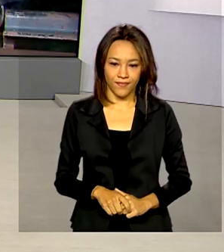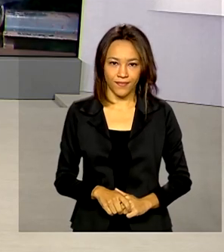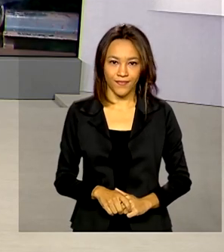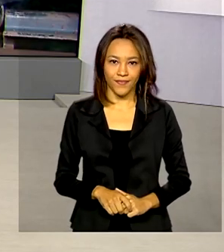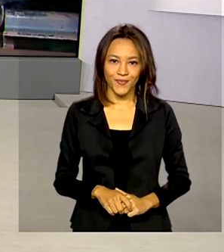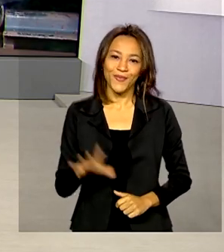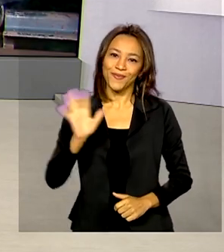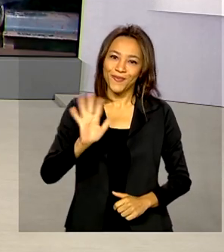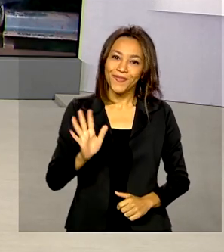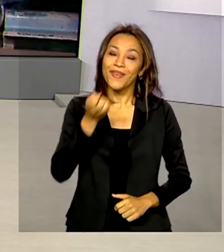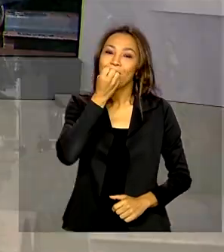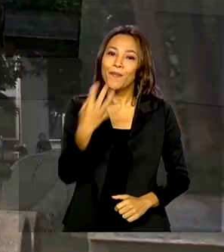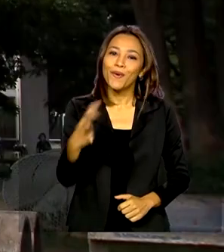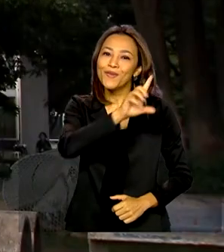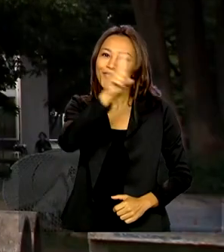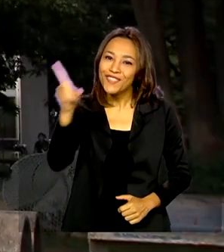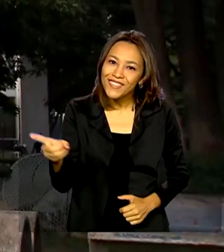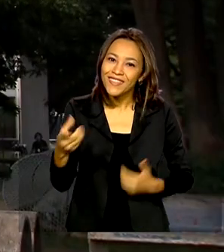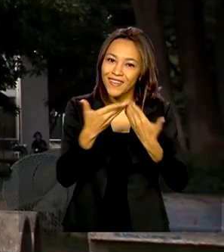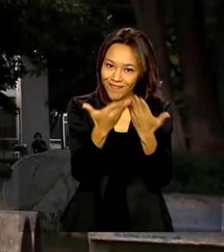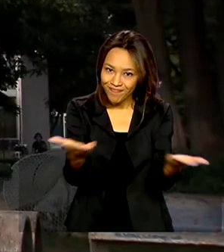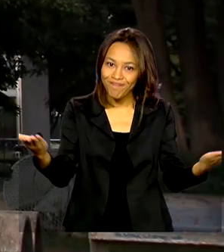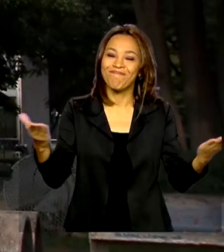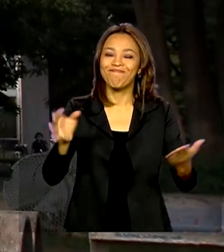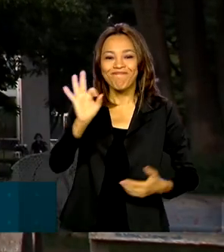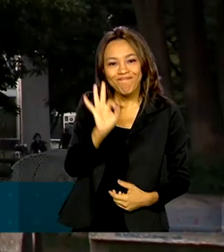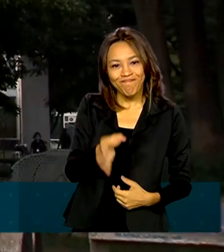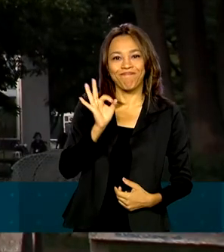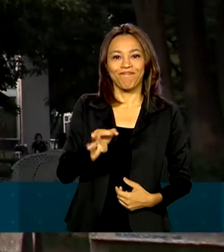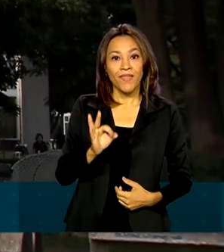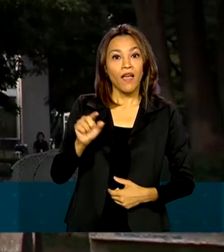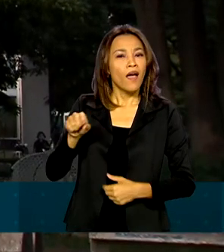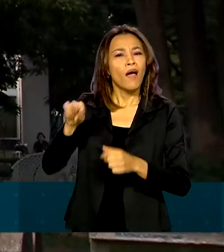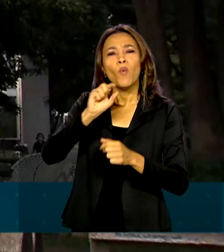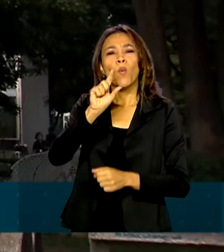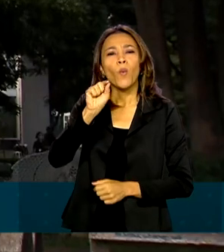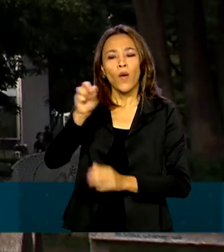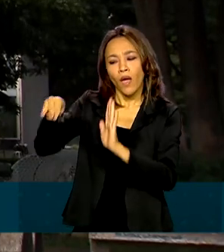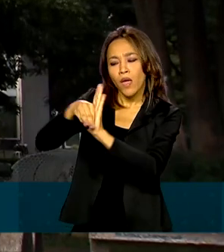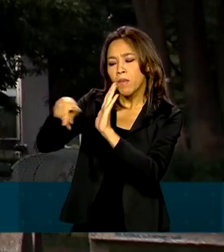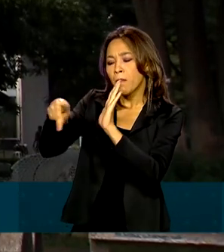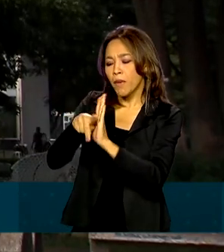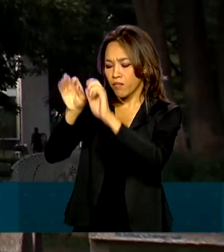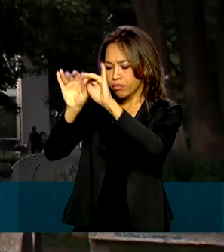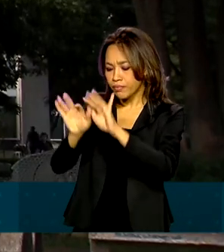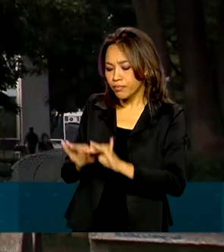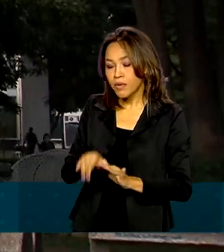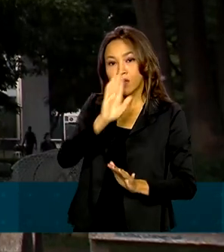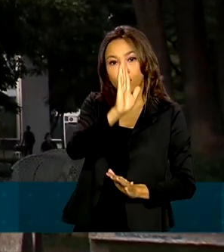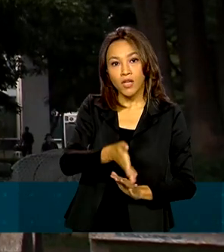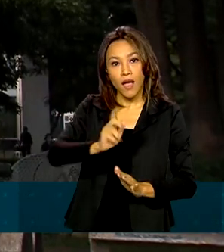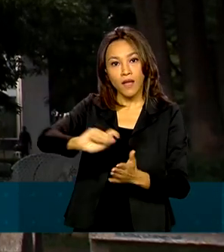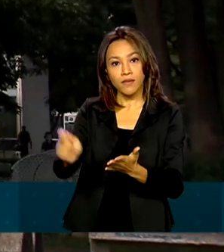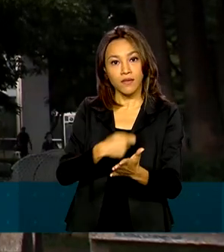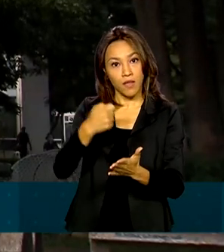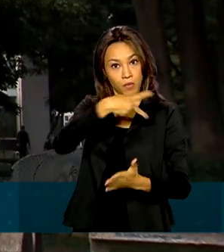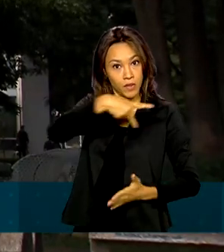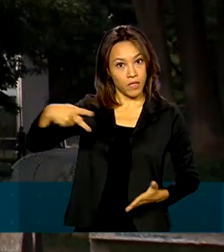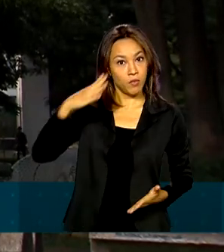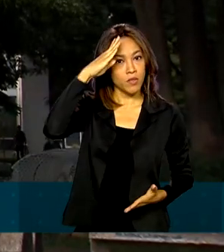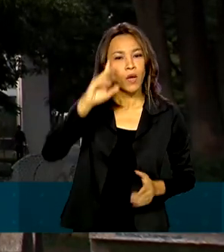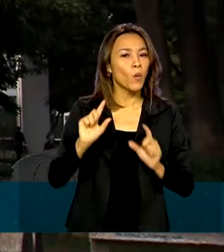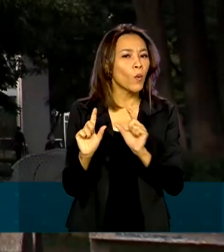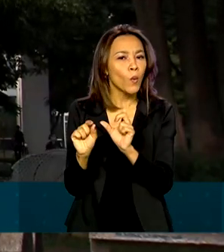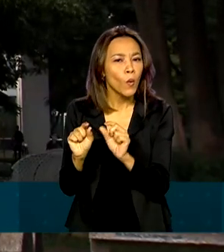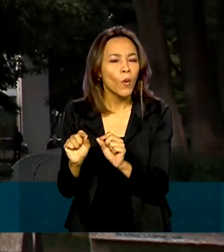Olá, Renata. Bom dia. Um bom dia a todos. Isso mesmo, essa medida provisória assinada pelo presidente Jair Bolsonaro traz